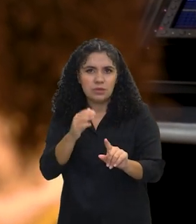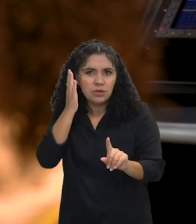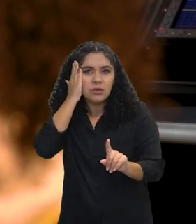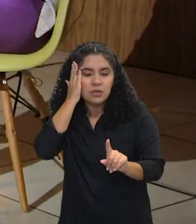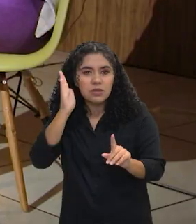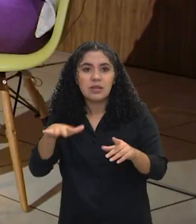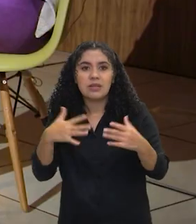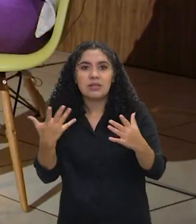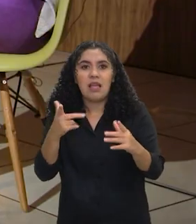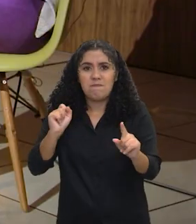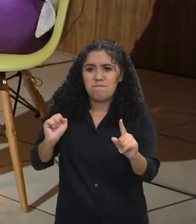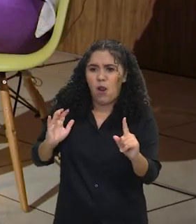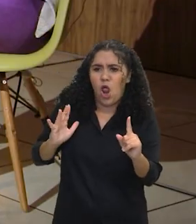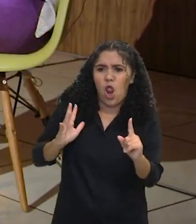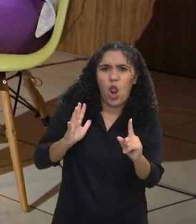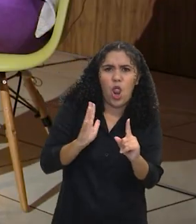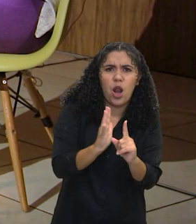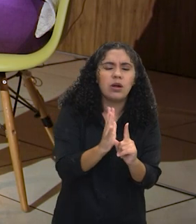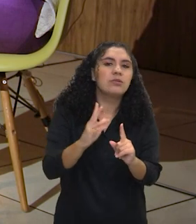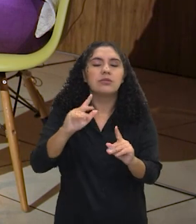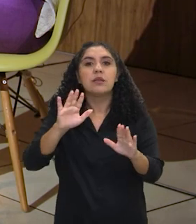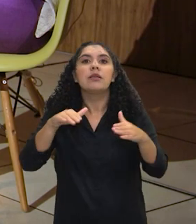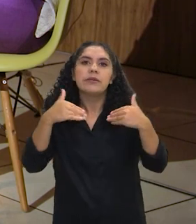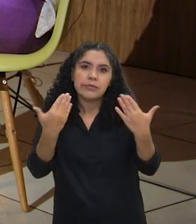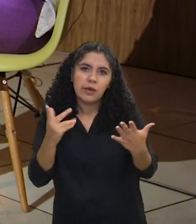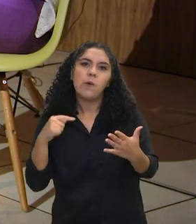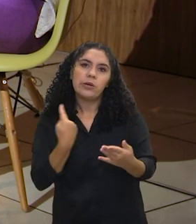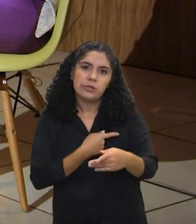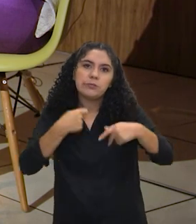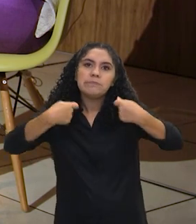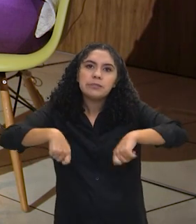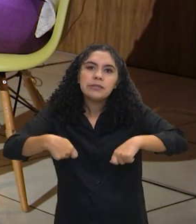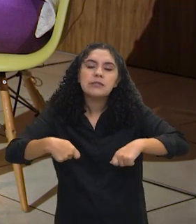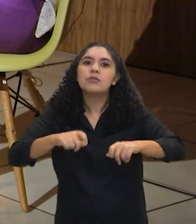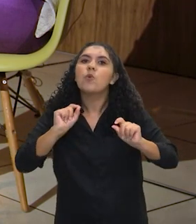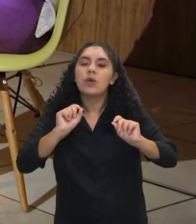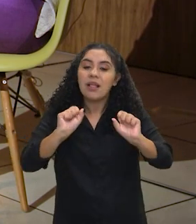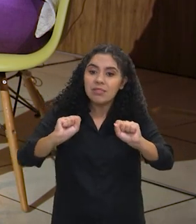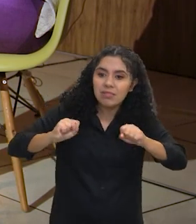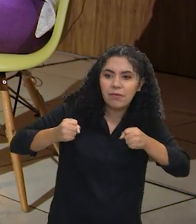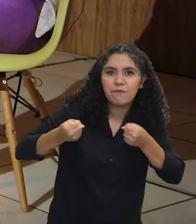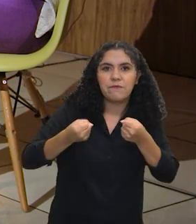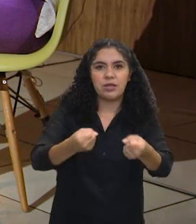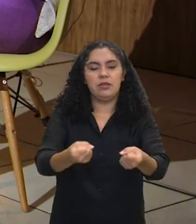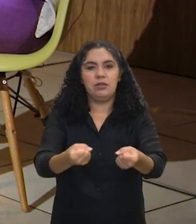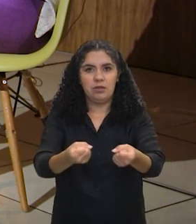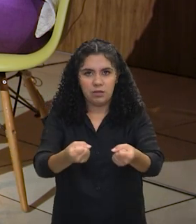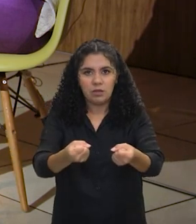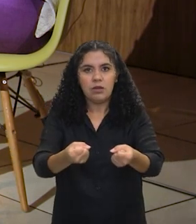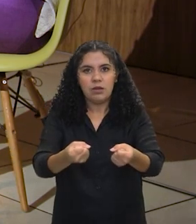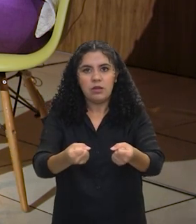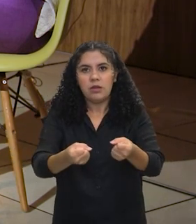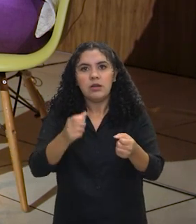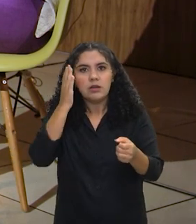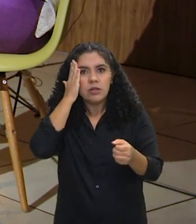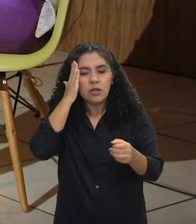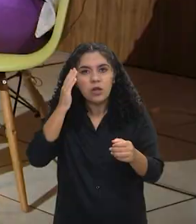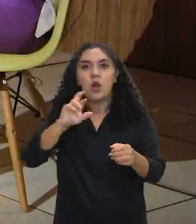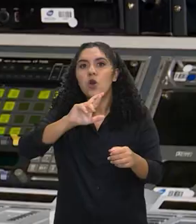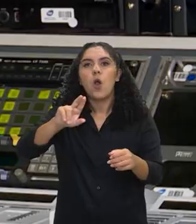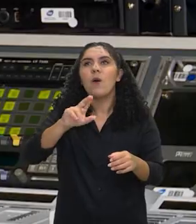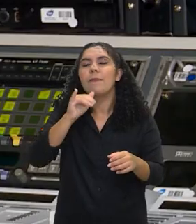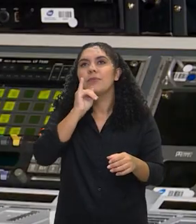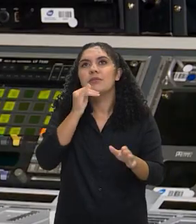enxame, como se fosse um ataque de abelhas. Então, nós vamos ter condição de defender isso. Aqui não se tratam de mil relações